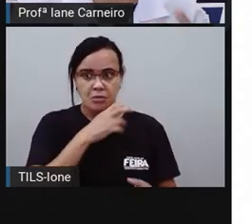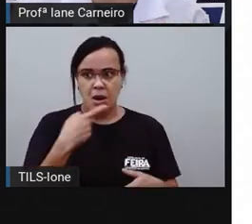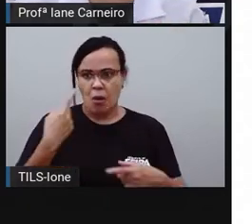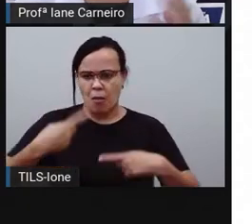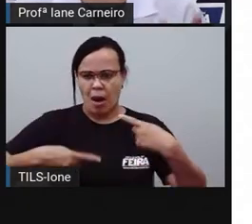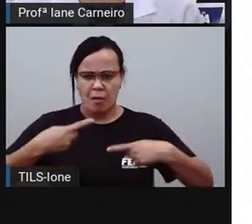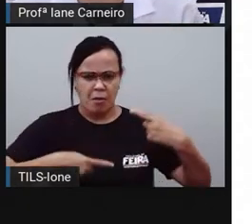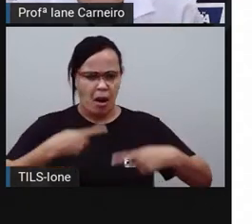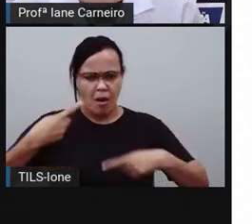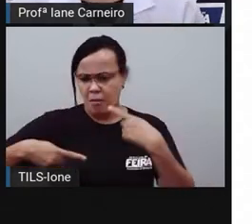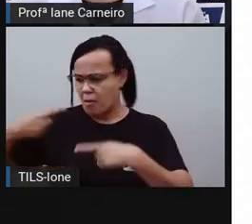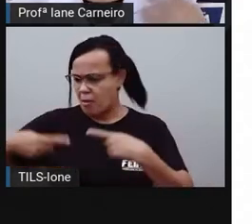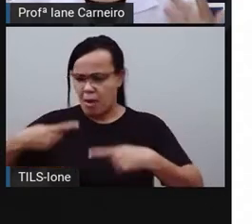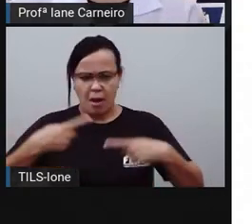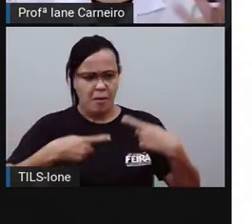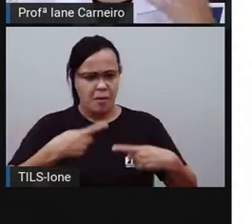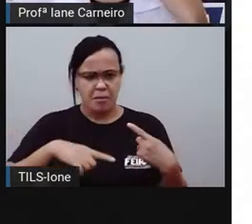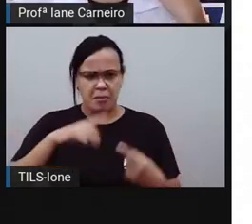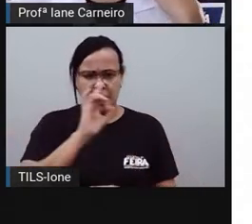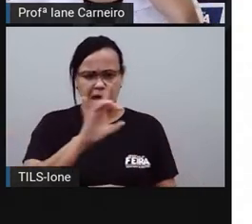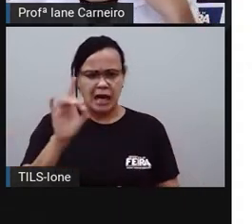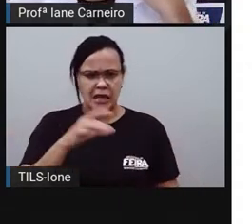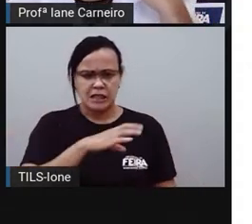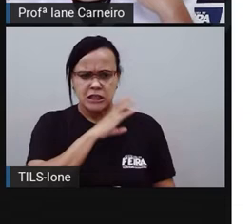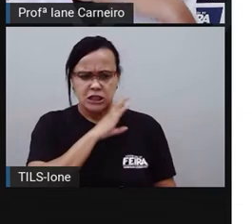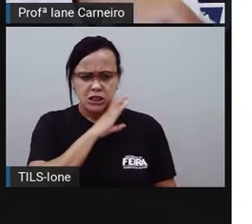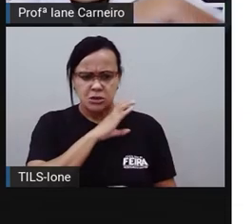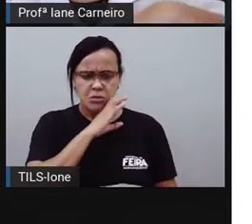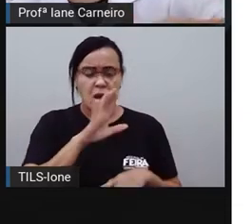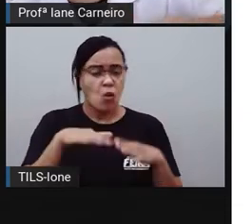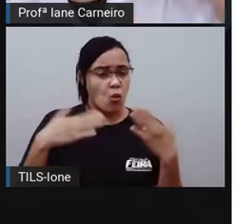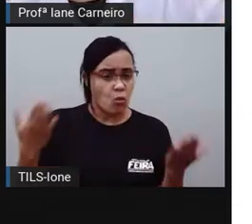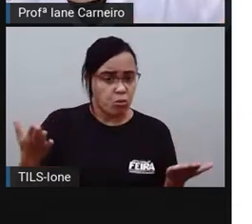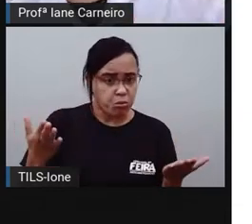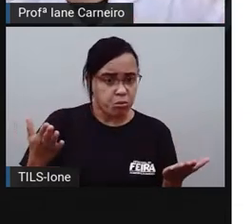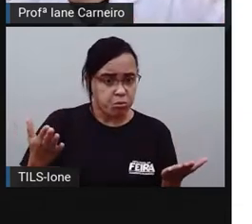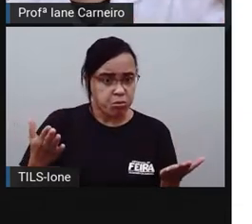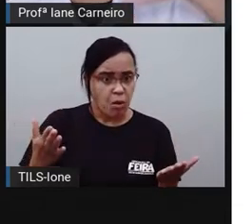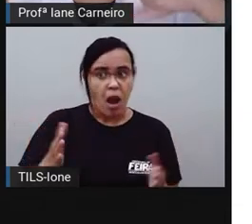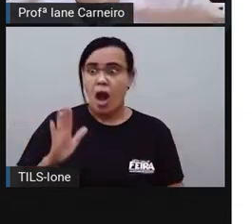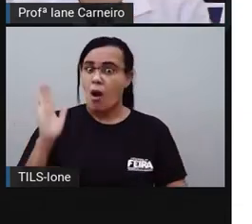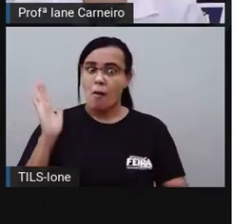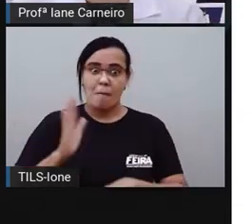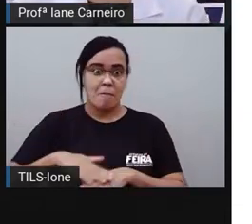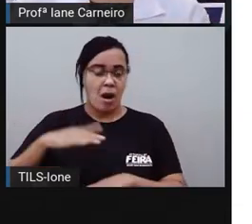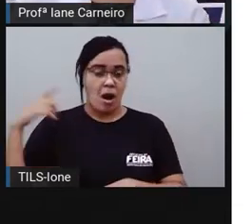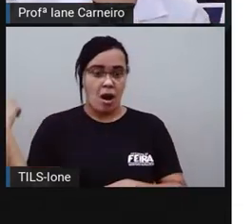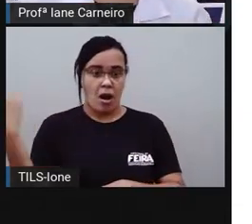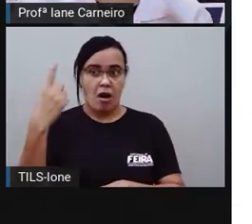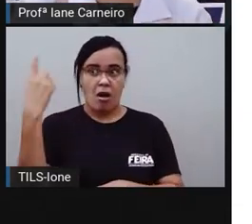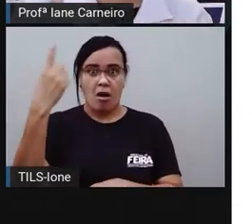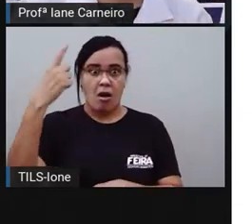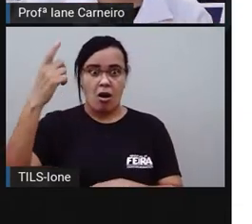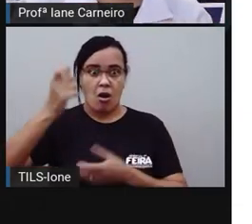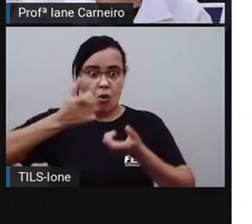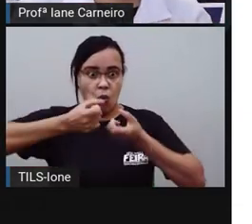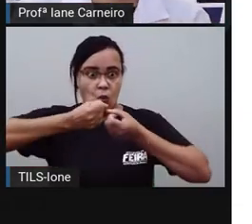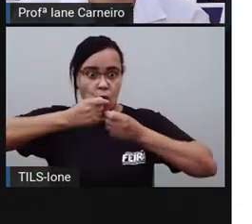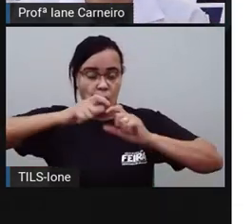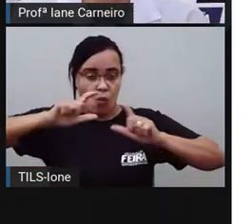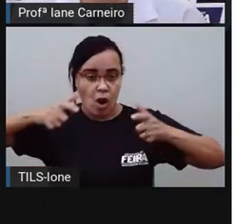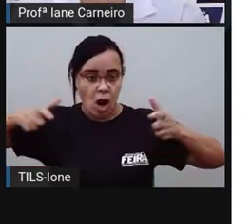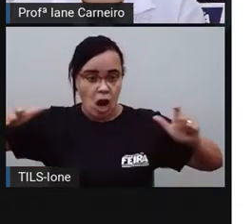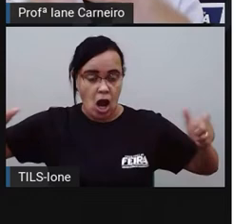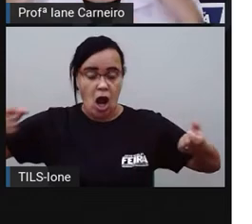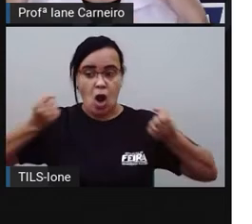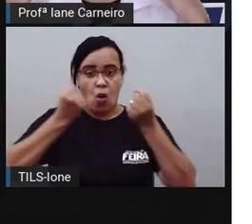é que ia ficar com cada animal. E aí eles falavam que quem ia ficar era o animal maior. Aí depois eles falavam que quem vai ficar é o animal com o